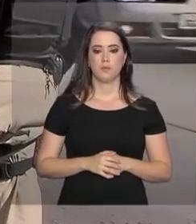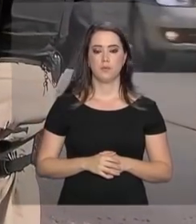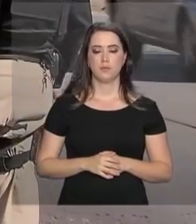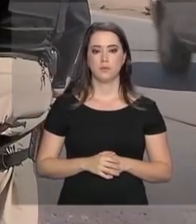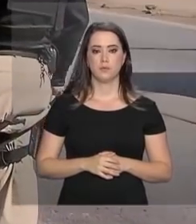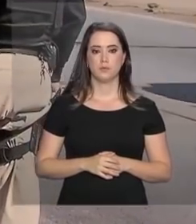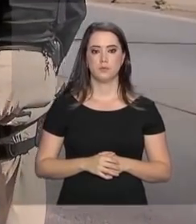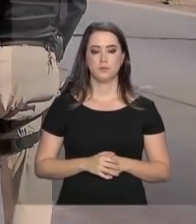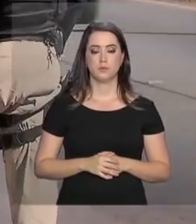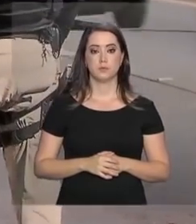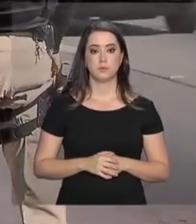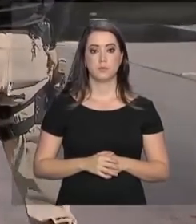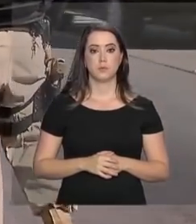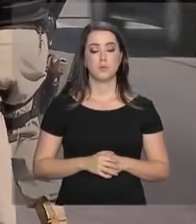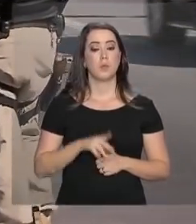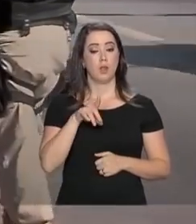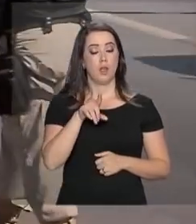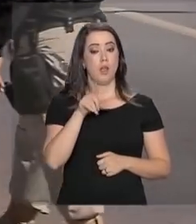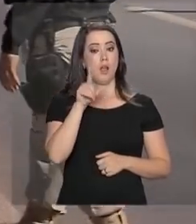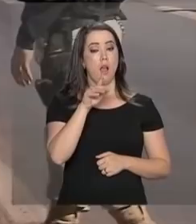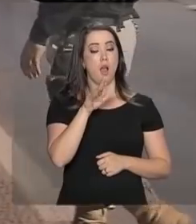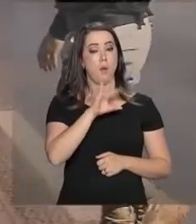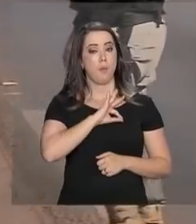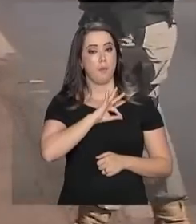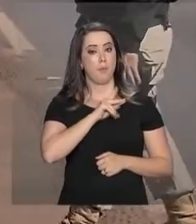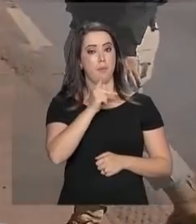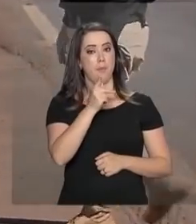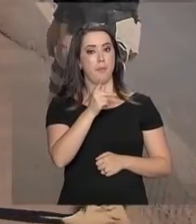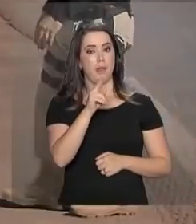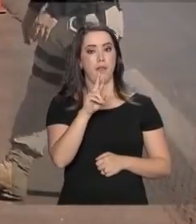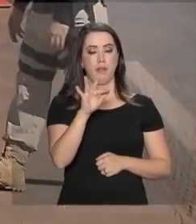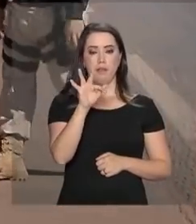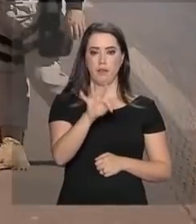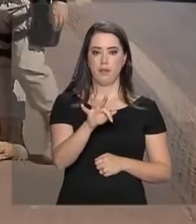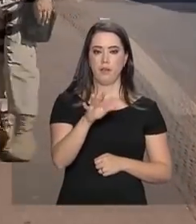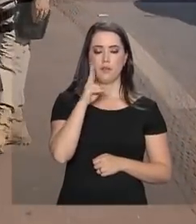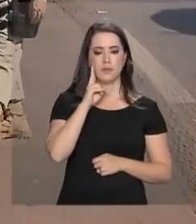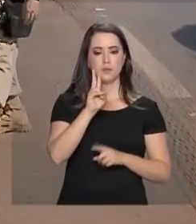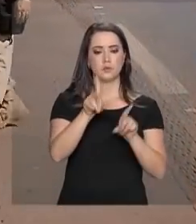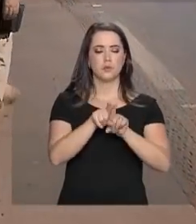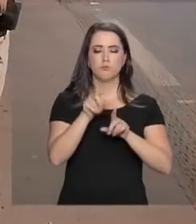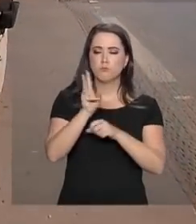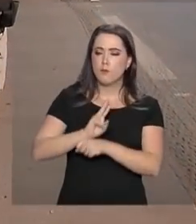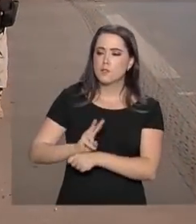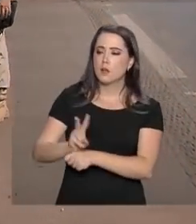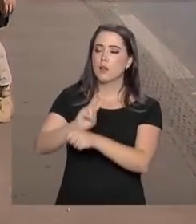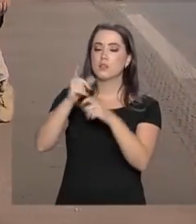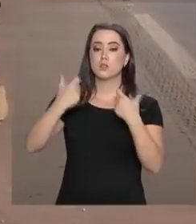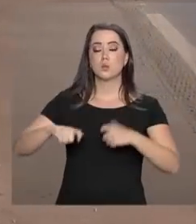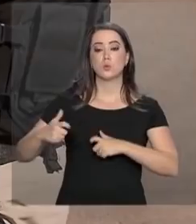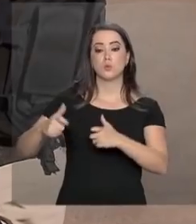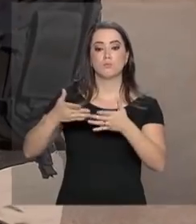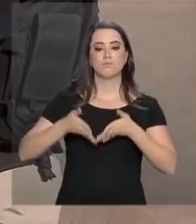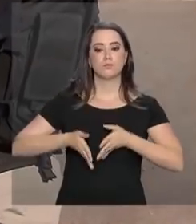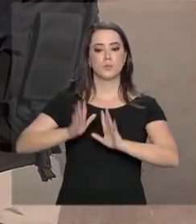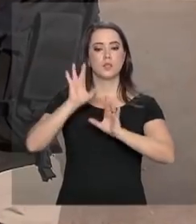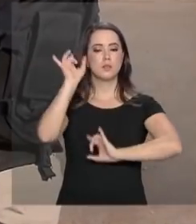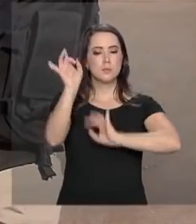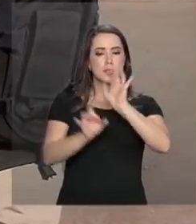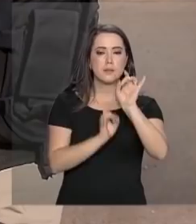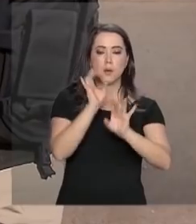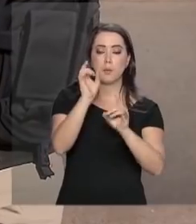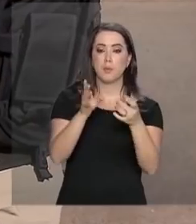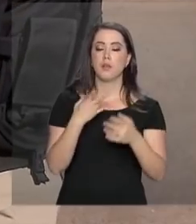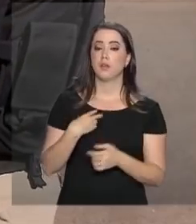A Polícia Rodoviária Federal continua intensificando a fiscalização nas rodovias, especialmente